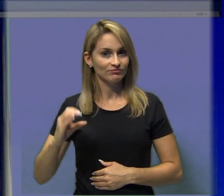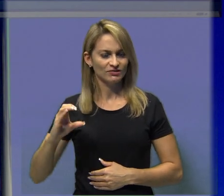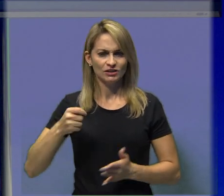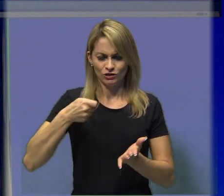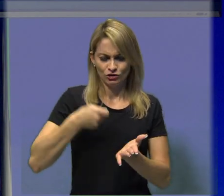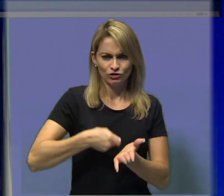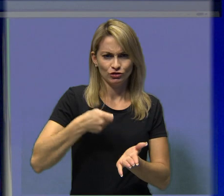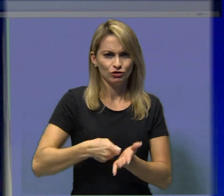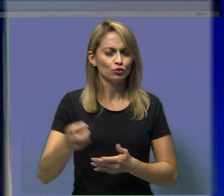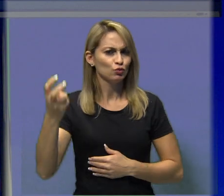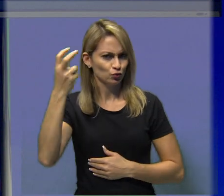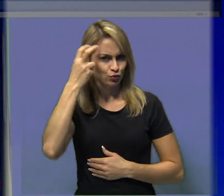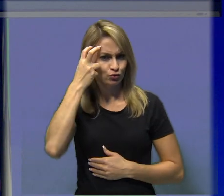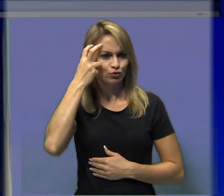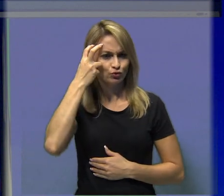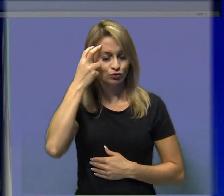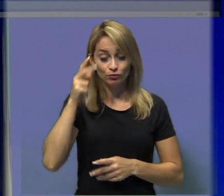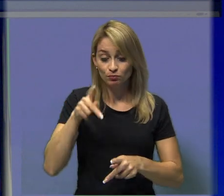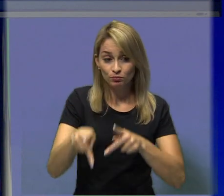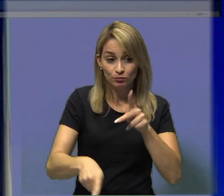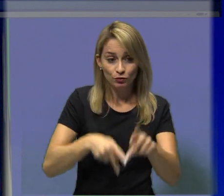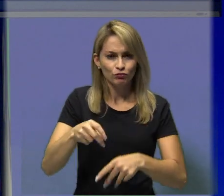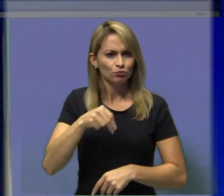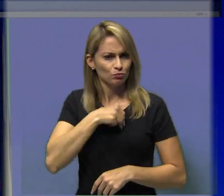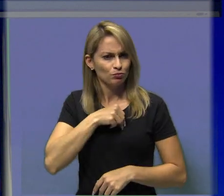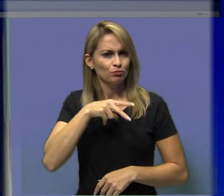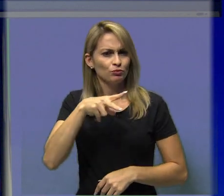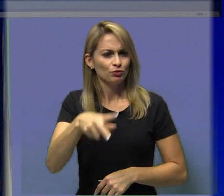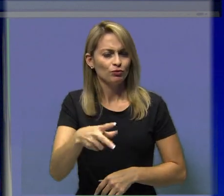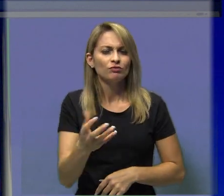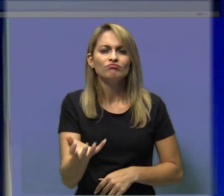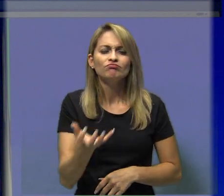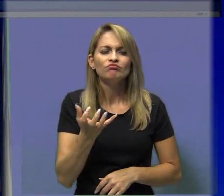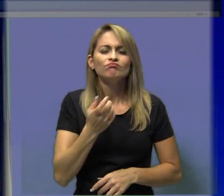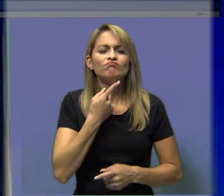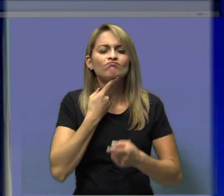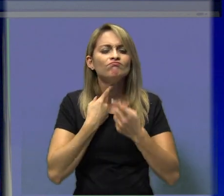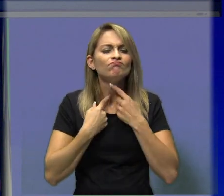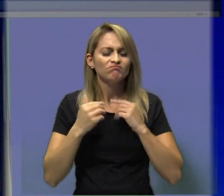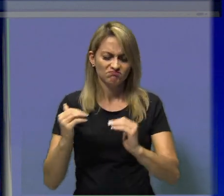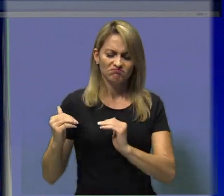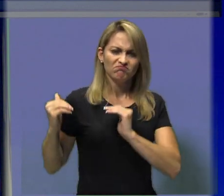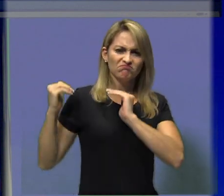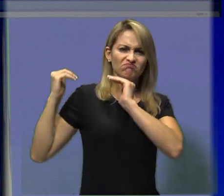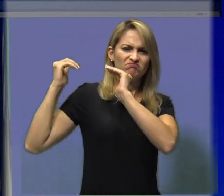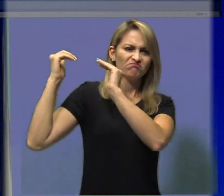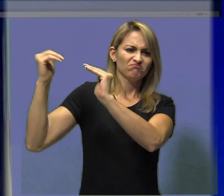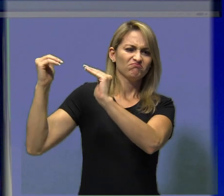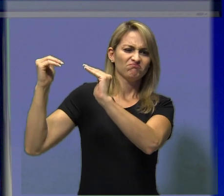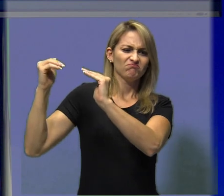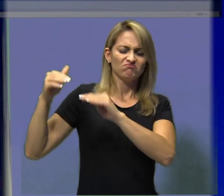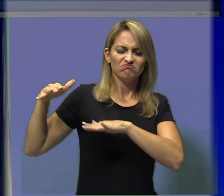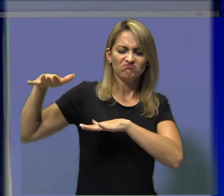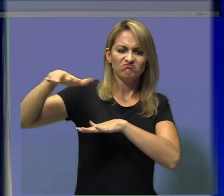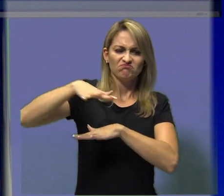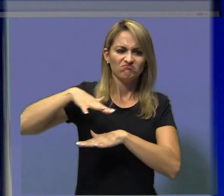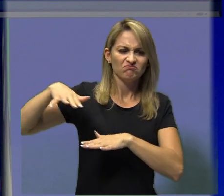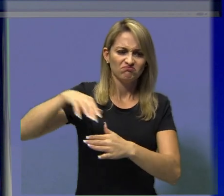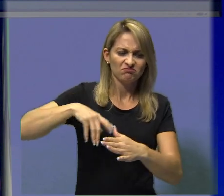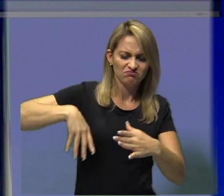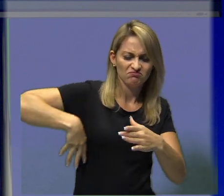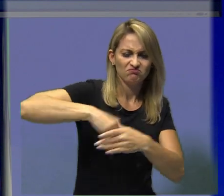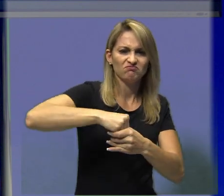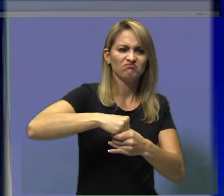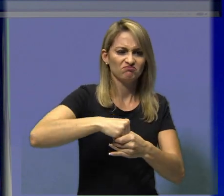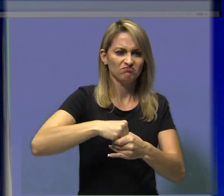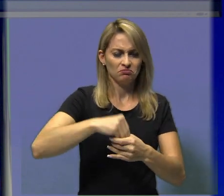hegemonizar, ou seja, colocar, universalizar sua cultura em cima das culturas africanas